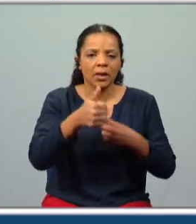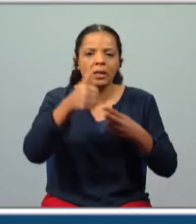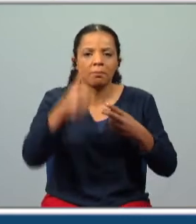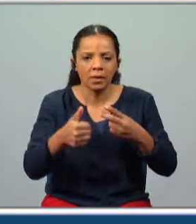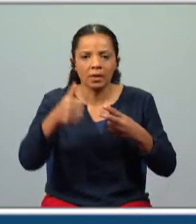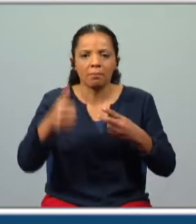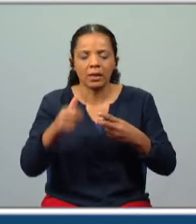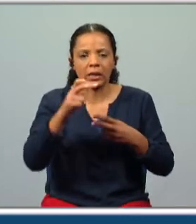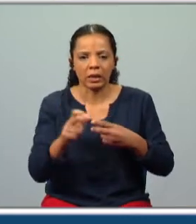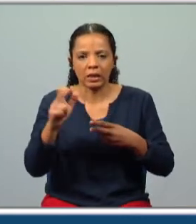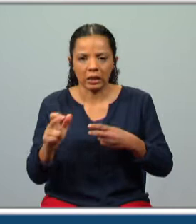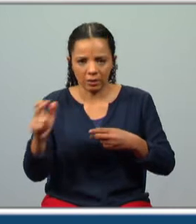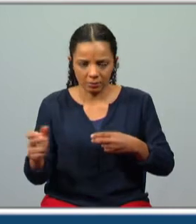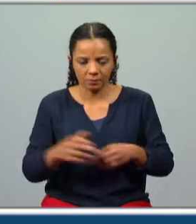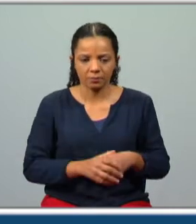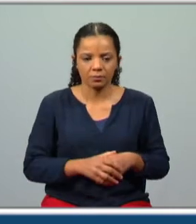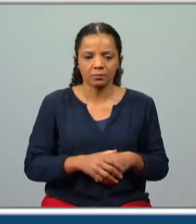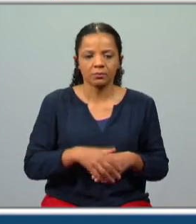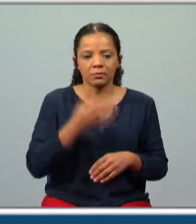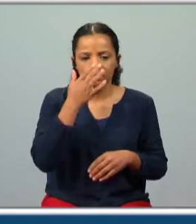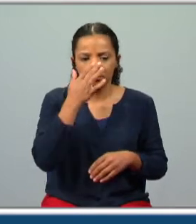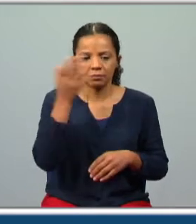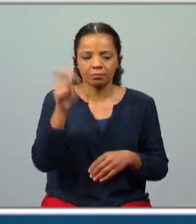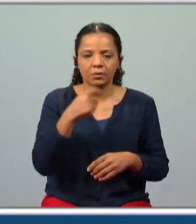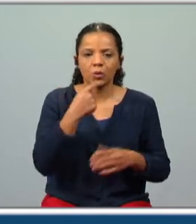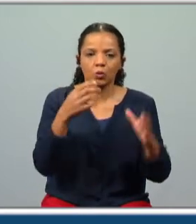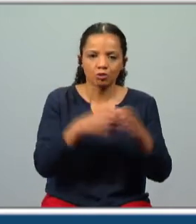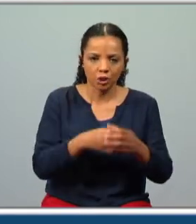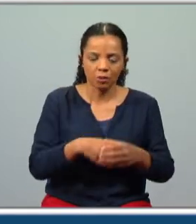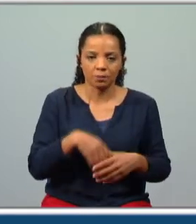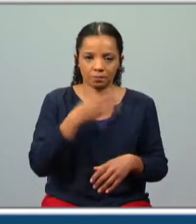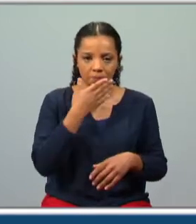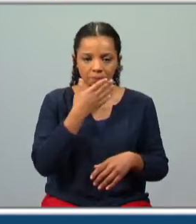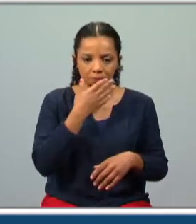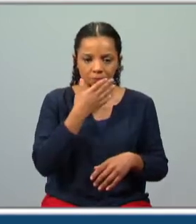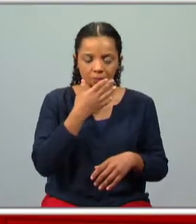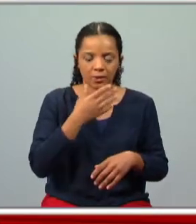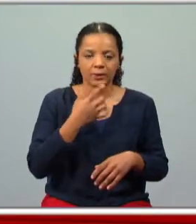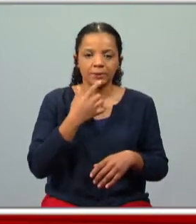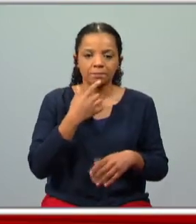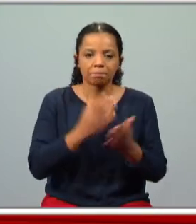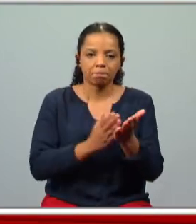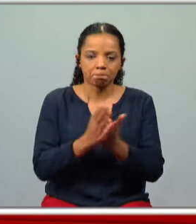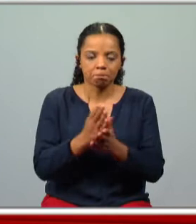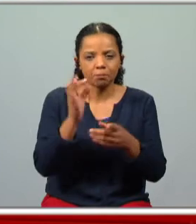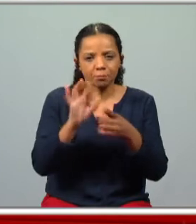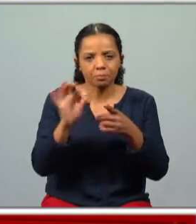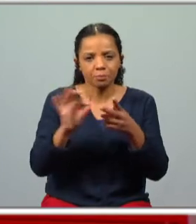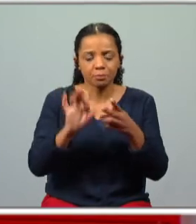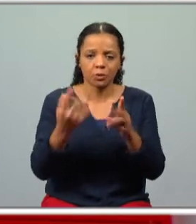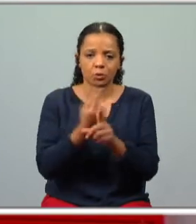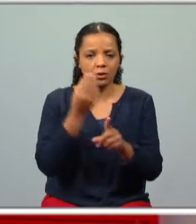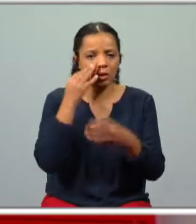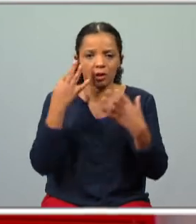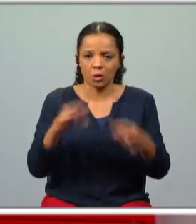negro. Como se dessem vão em algum rochedo. Continuamos aqui com uma descrição dos elementos